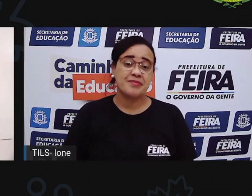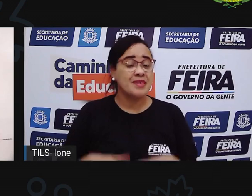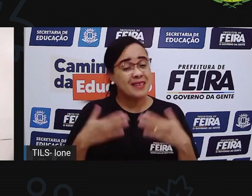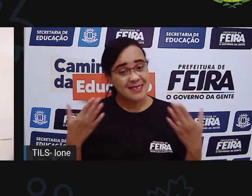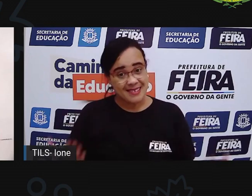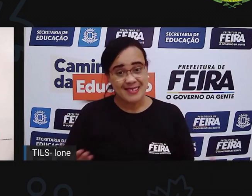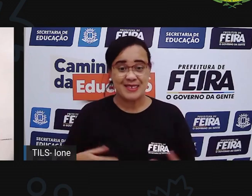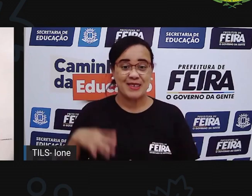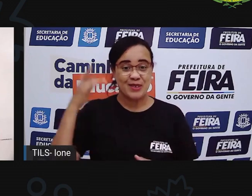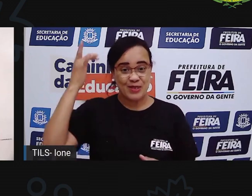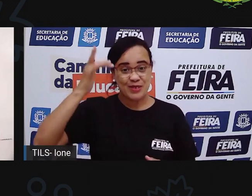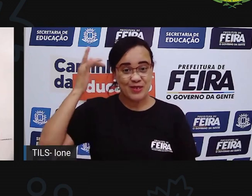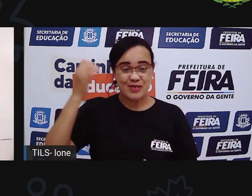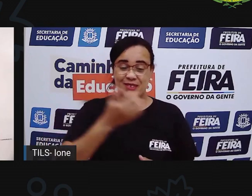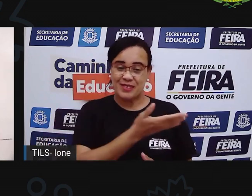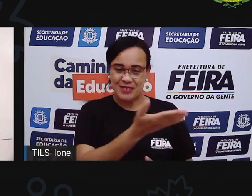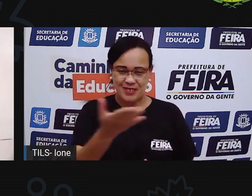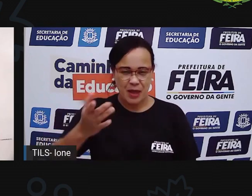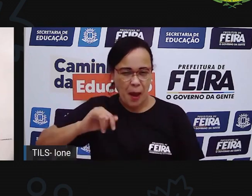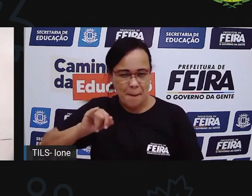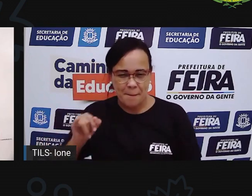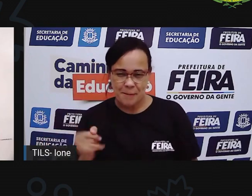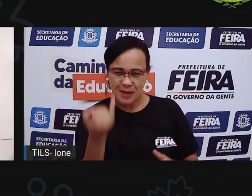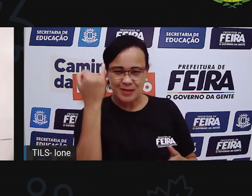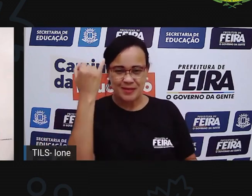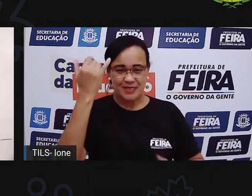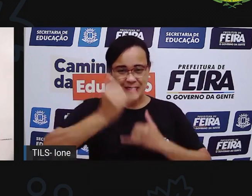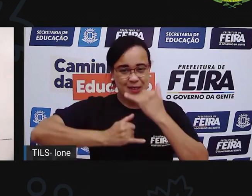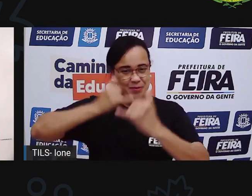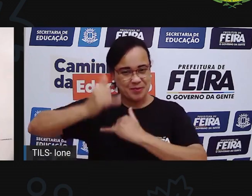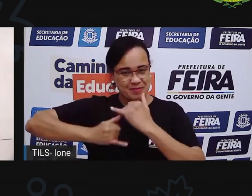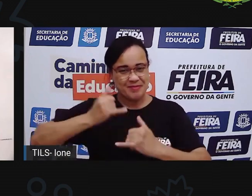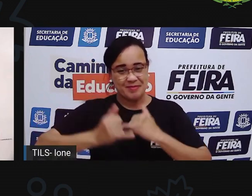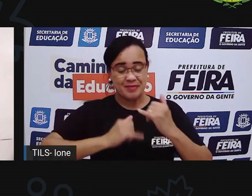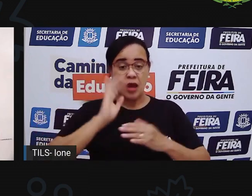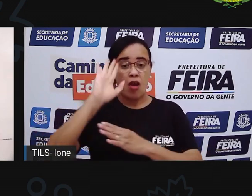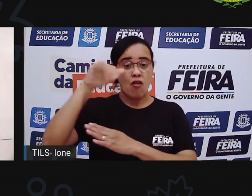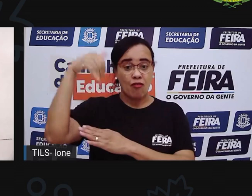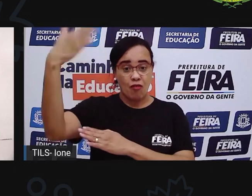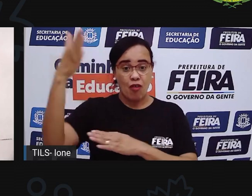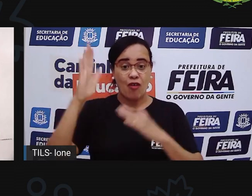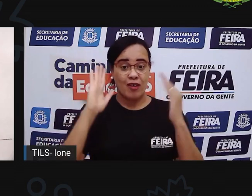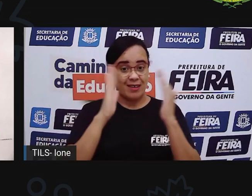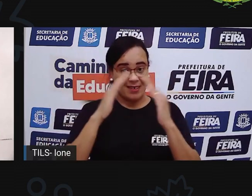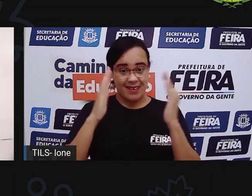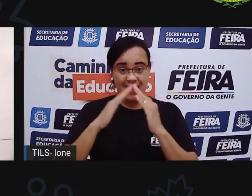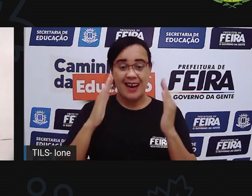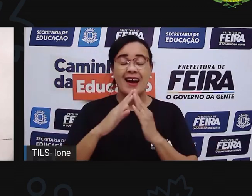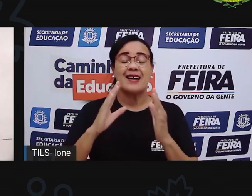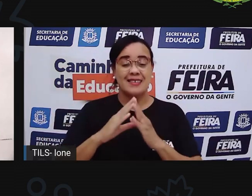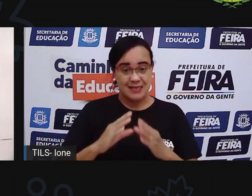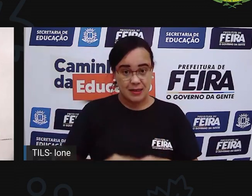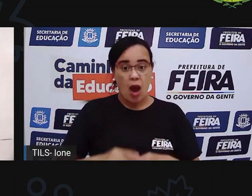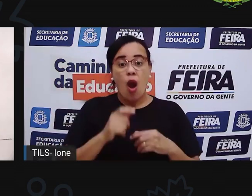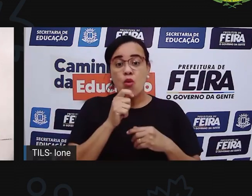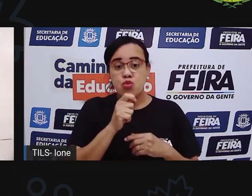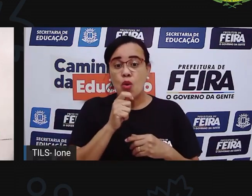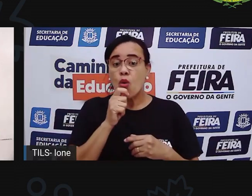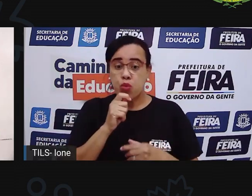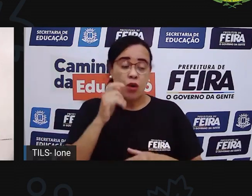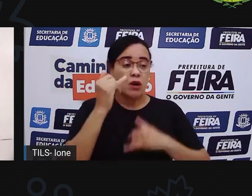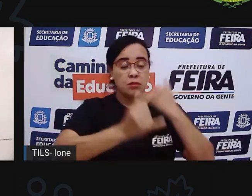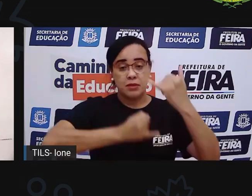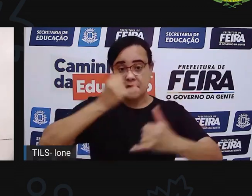Eu acho que vocês podem aproveitar de diversas formas, ao ar livre, pra brincar, né, com essa bolinha em casa, né? E é uma